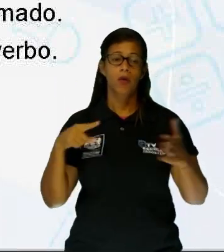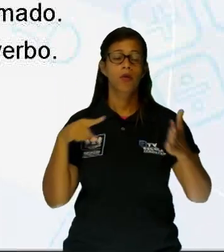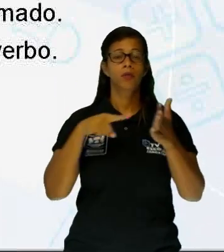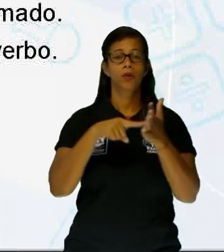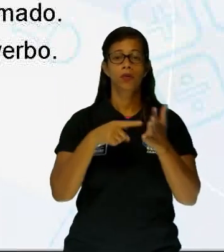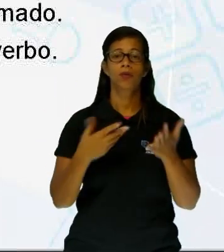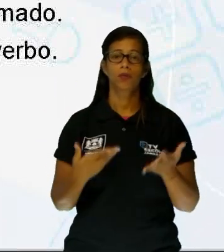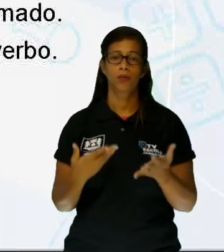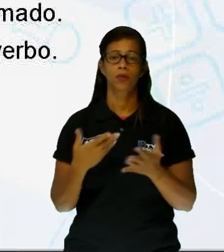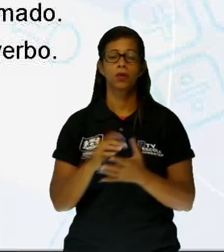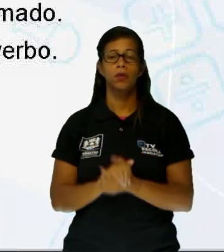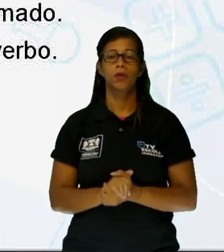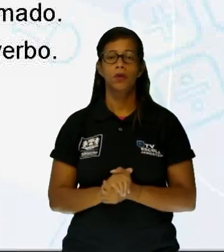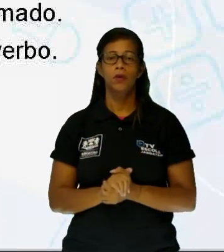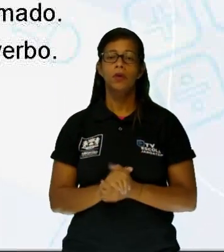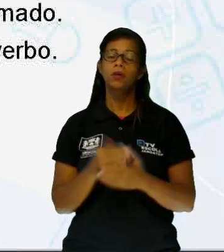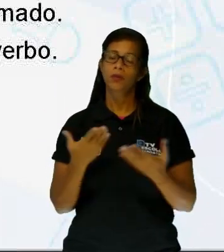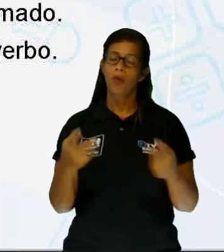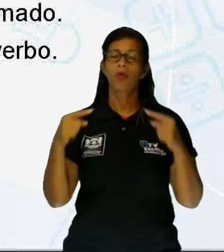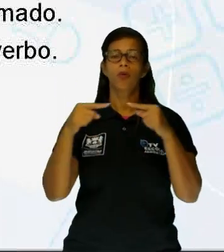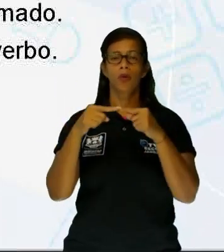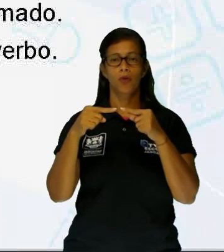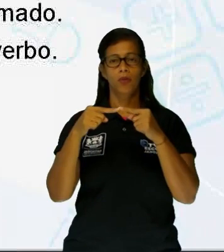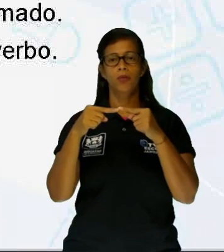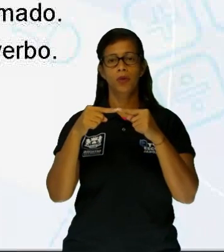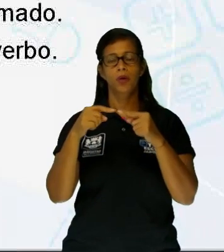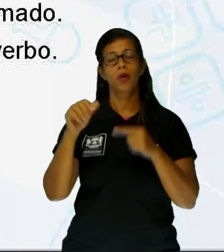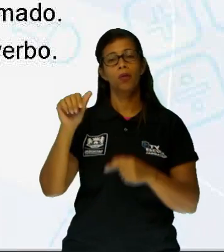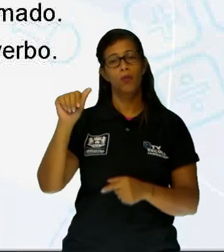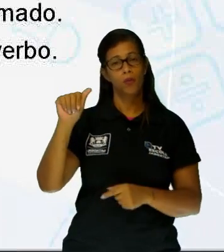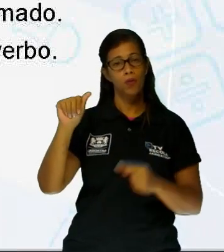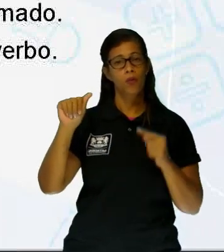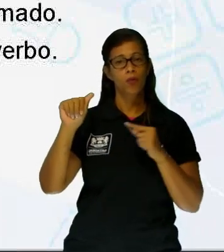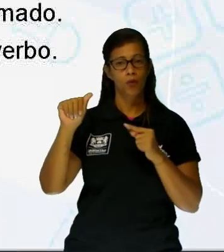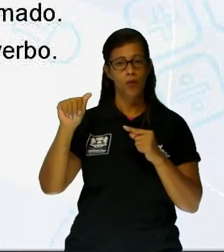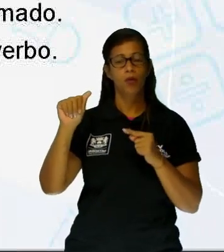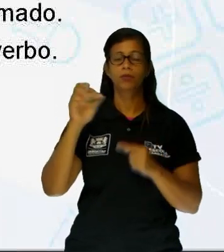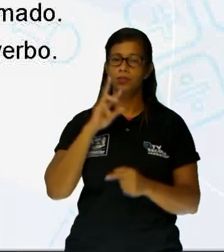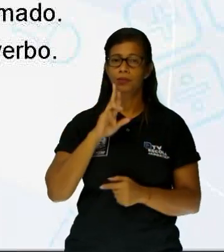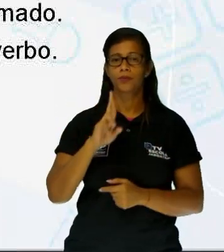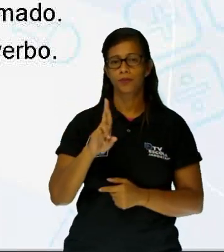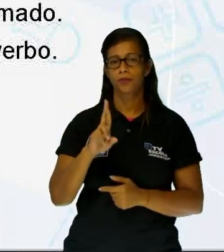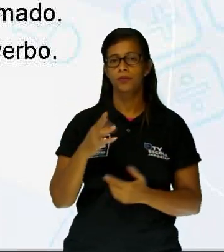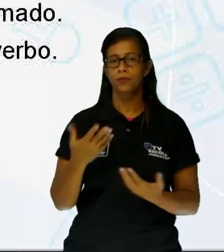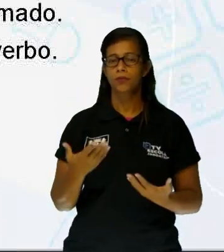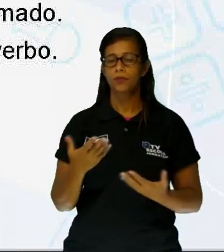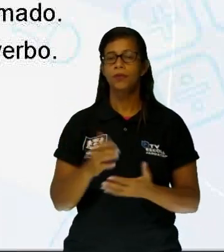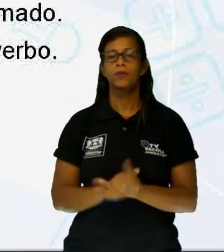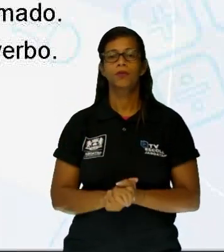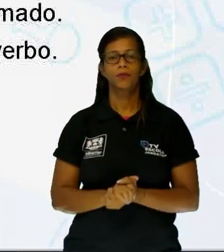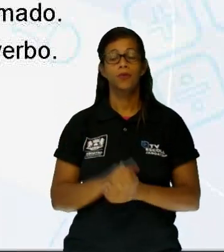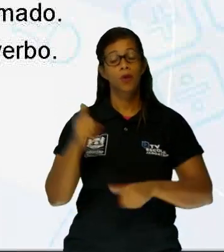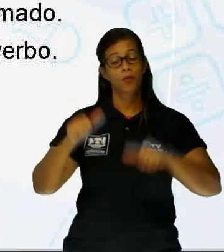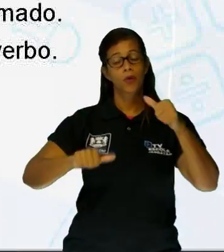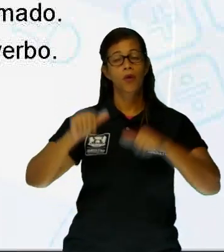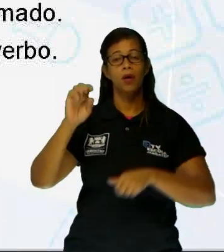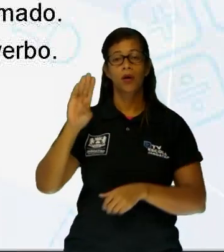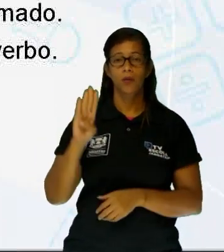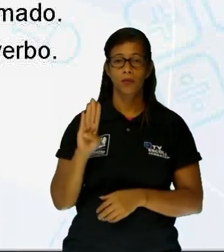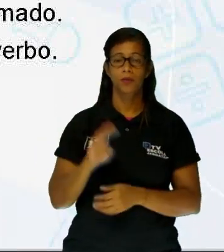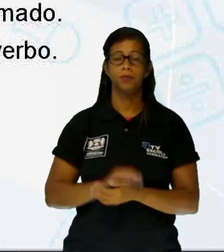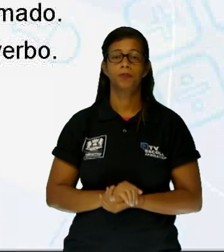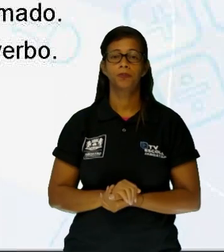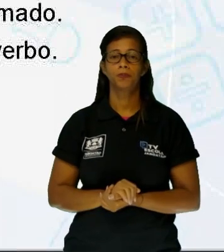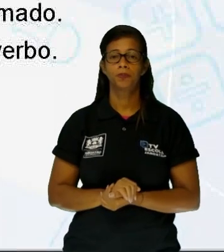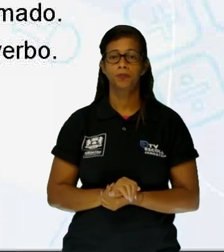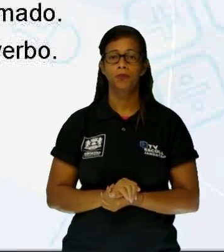na voz ativa aí. Então, faz sentido. O item A é provavelmente a nossa resposta. Vamos ver o item B. A gente já sabe que de